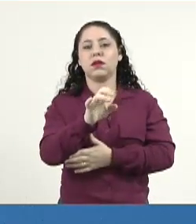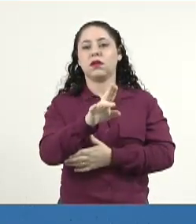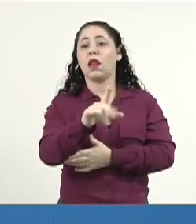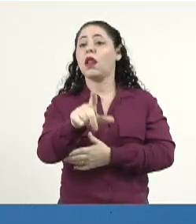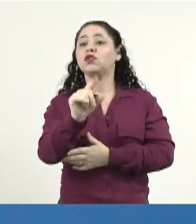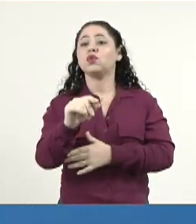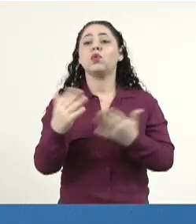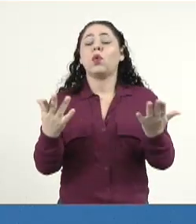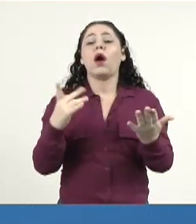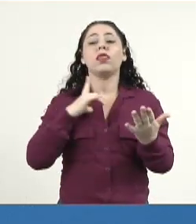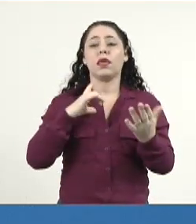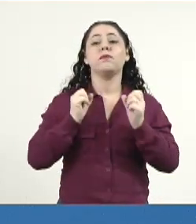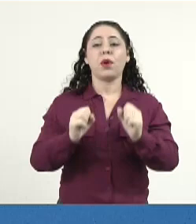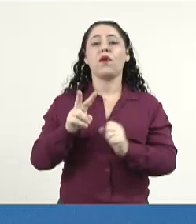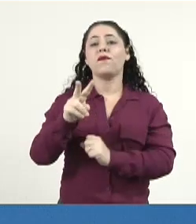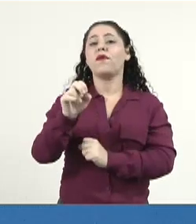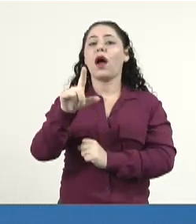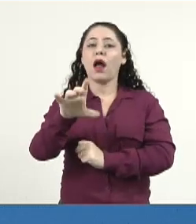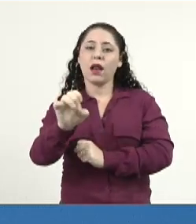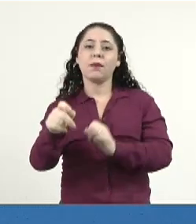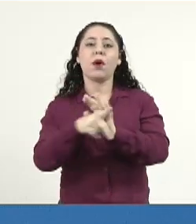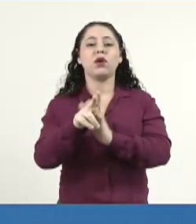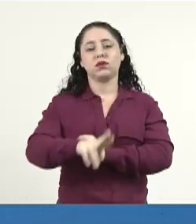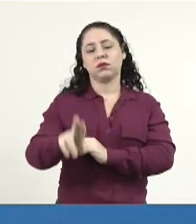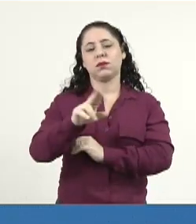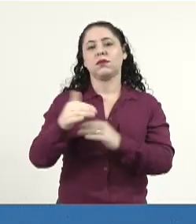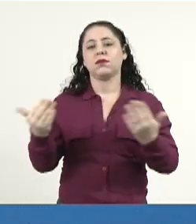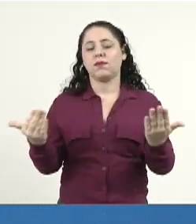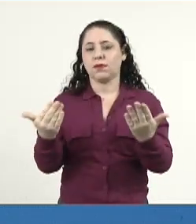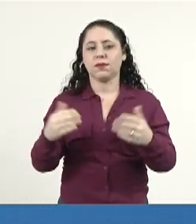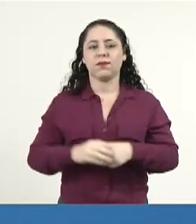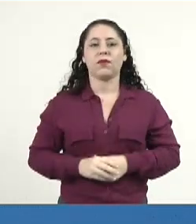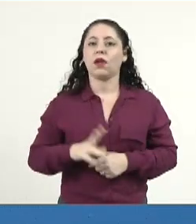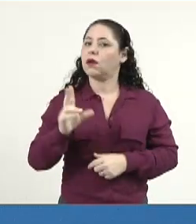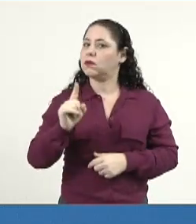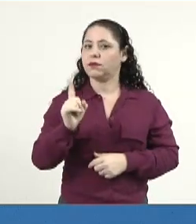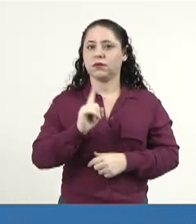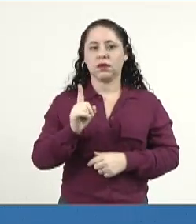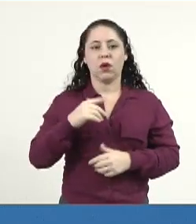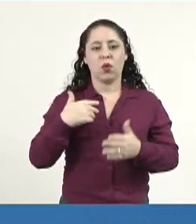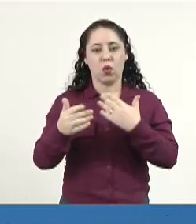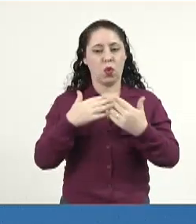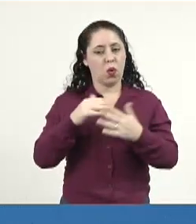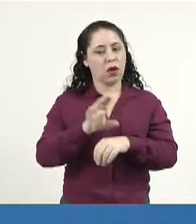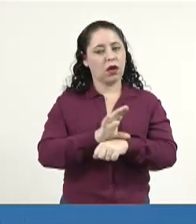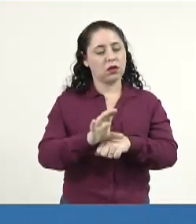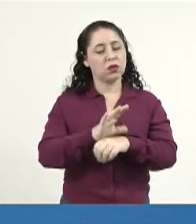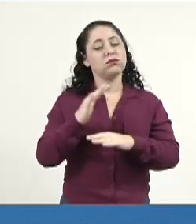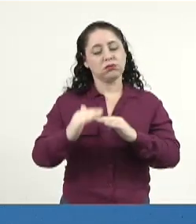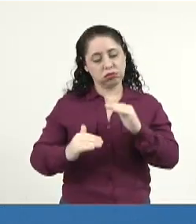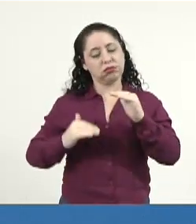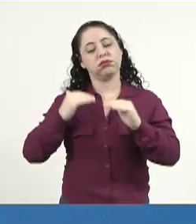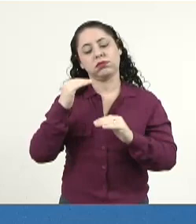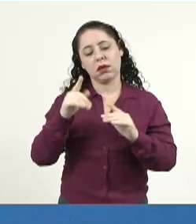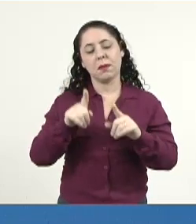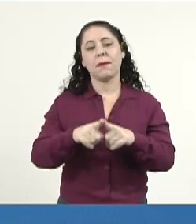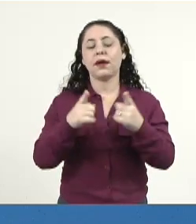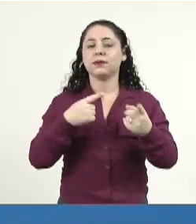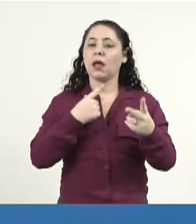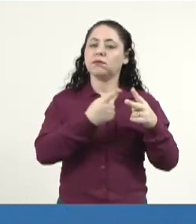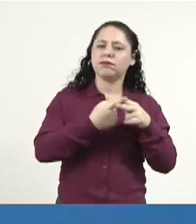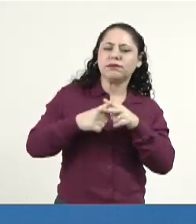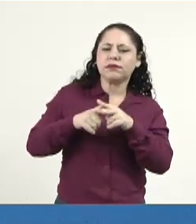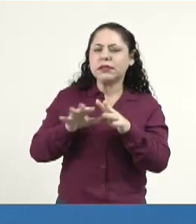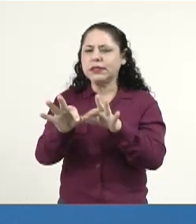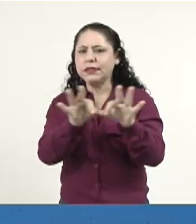cursos que ficavam disponibilizados para os alunos, para os universitários. Agora não, pode ser qualquer curso. Então, foi um avanço, mas precisa de ajuste.